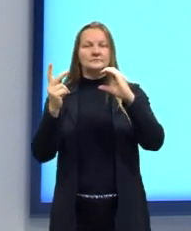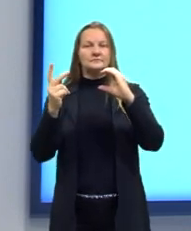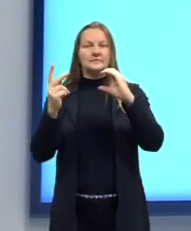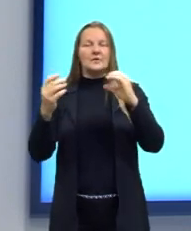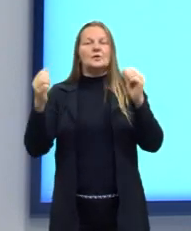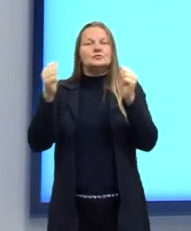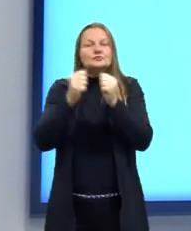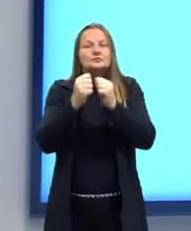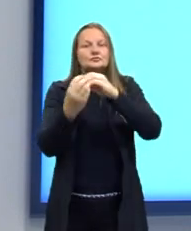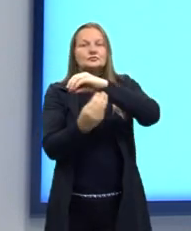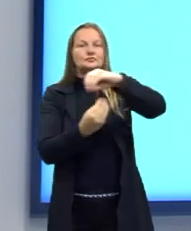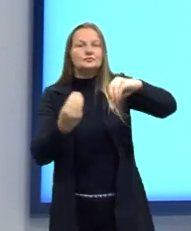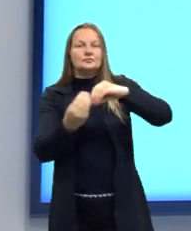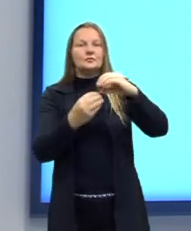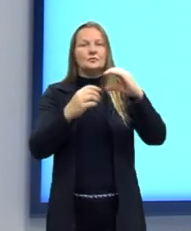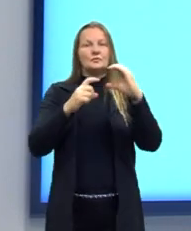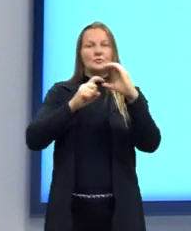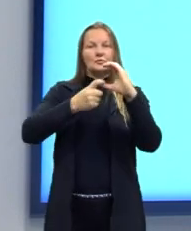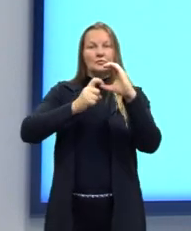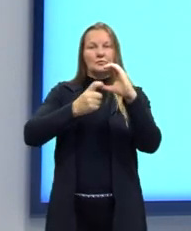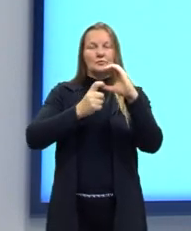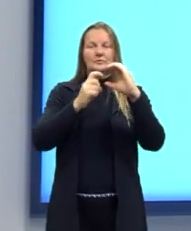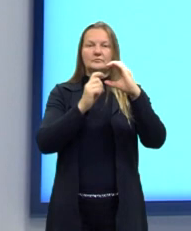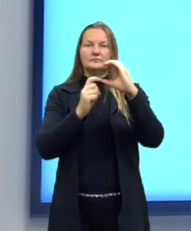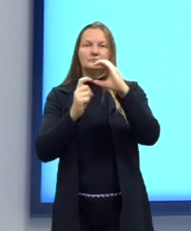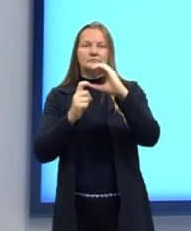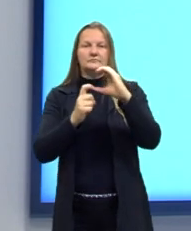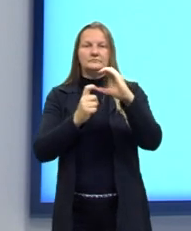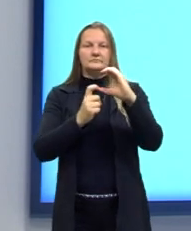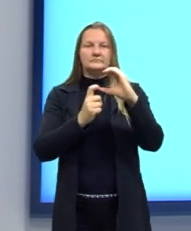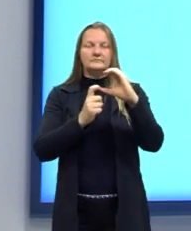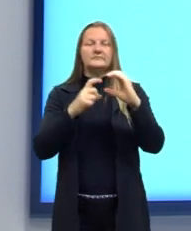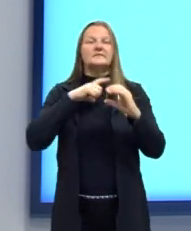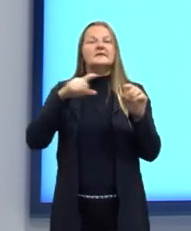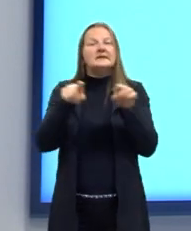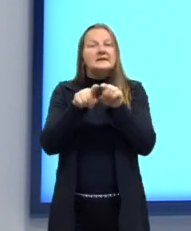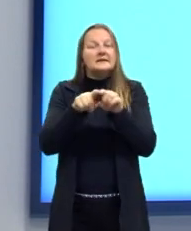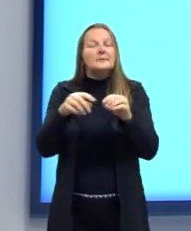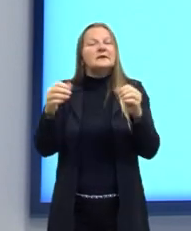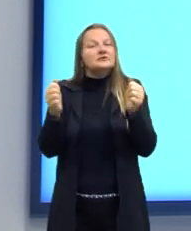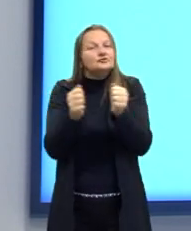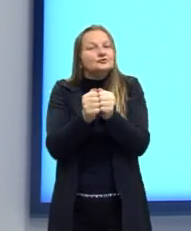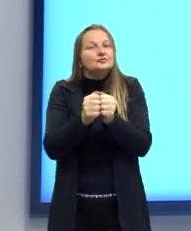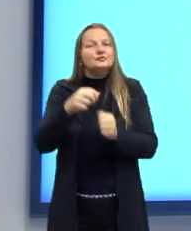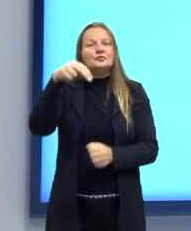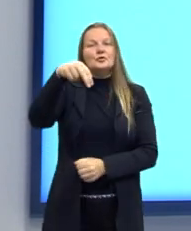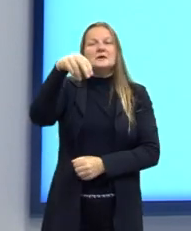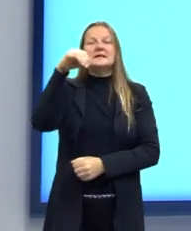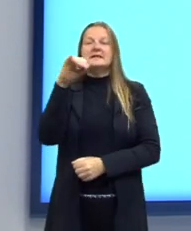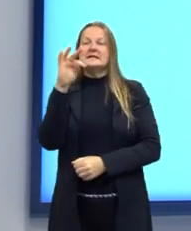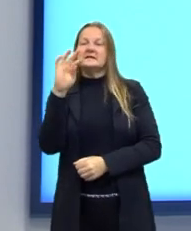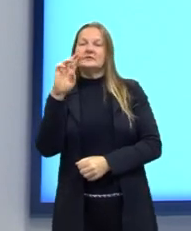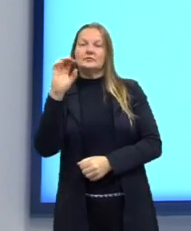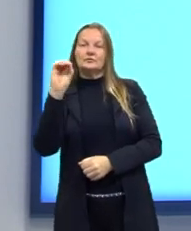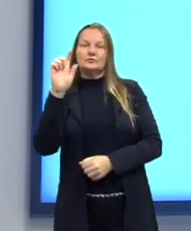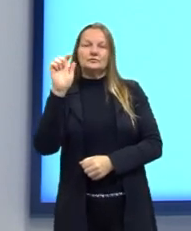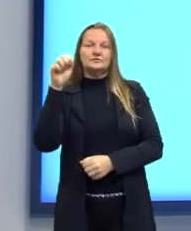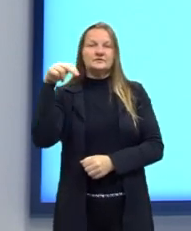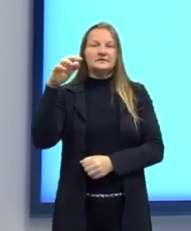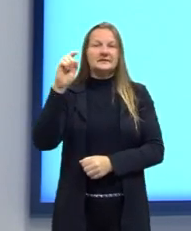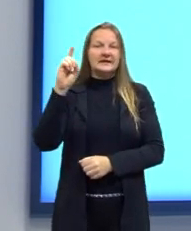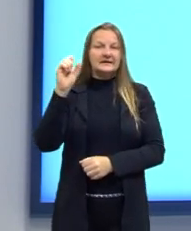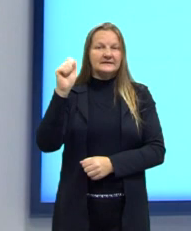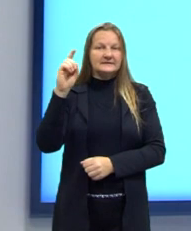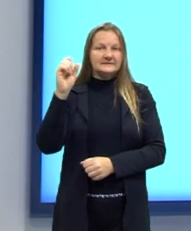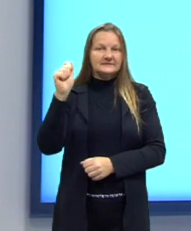na sua composição, na sua cadeia carbônica, vai ter também o nitrogênio. Por isso as funções nitrogenadas. E